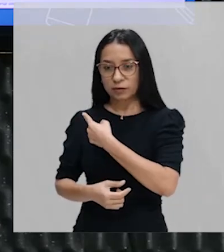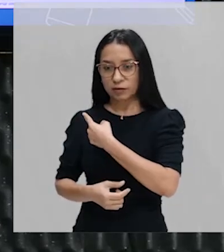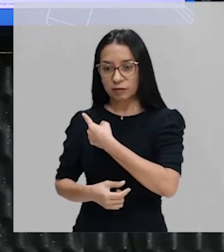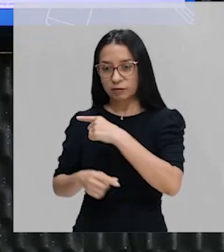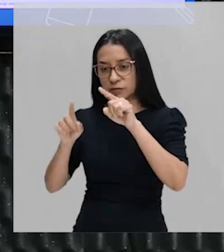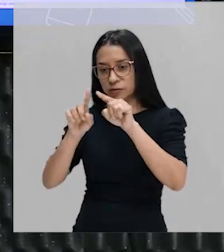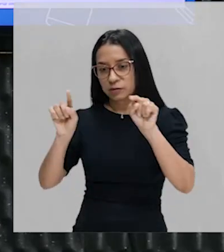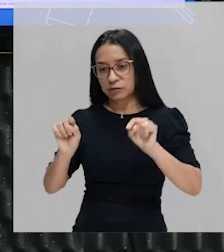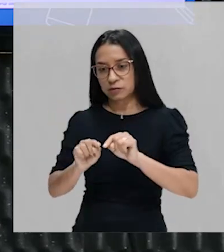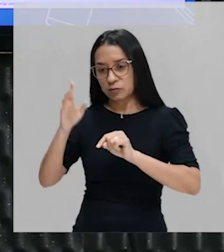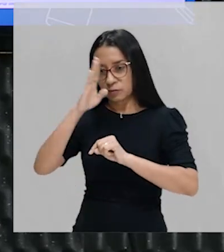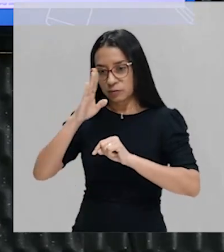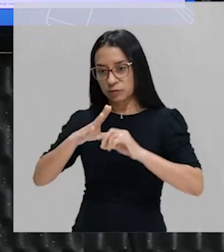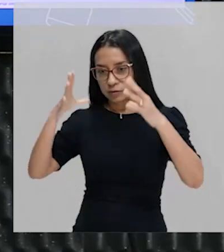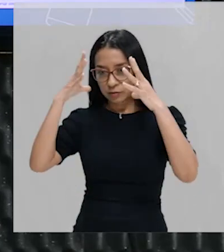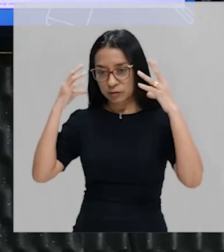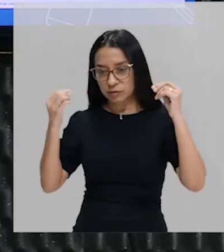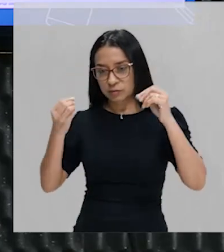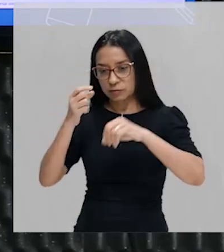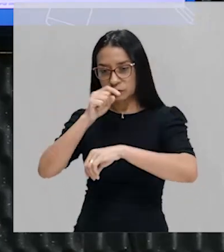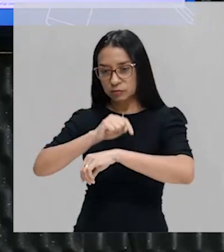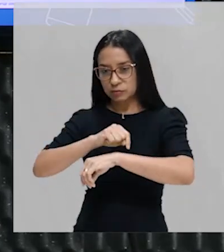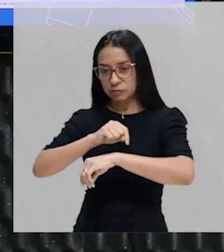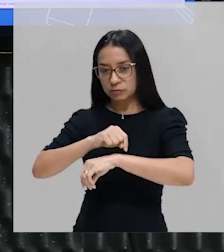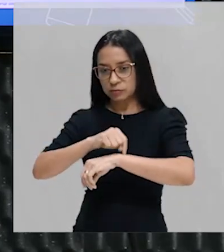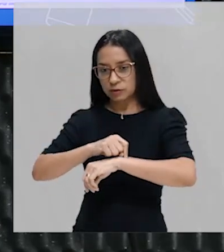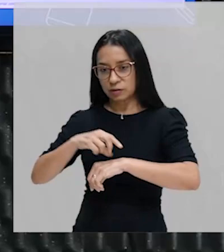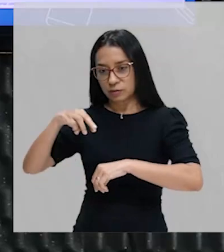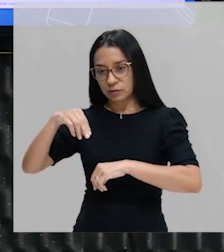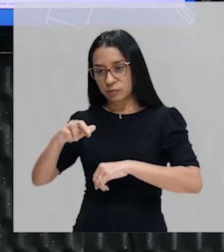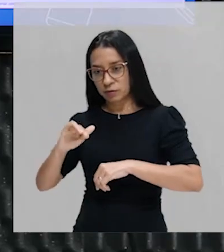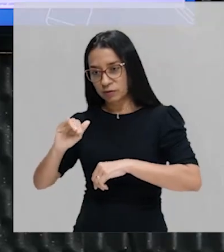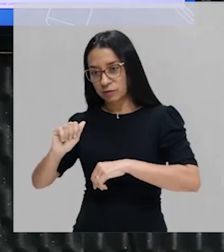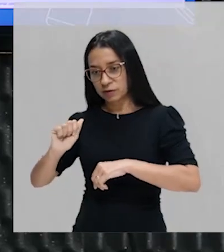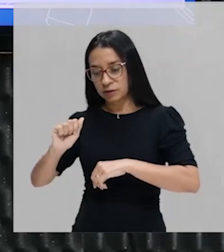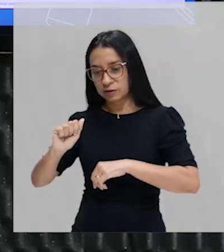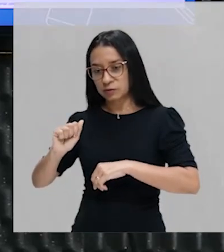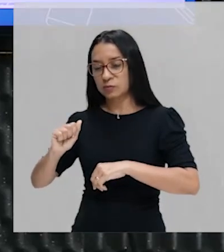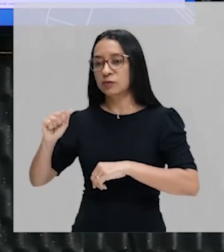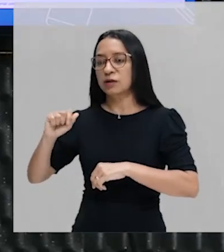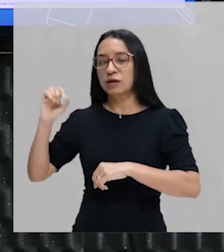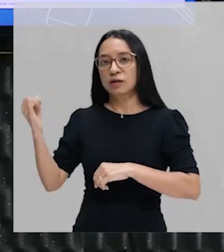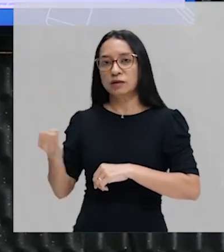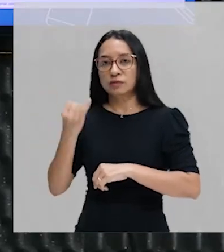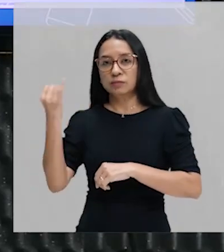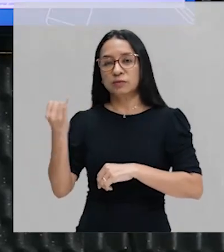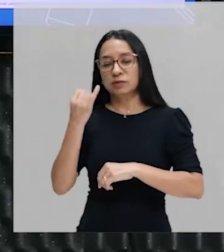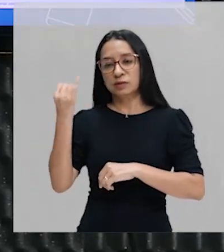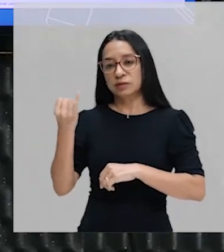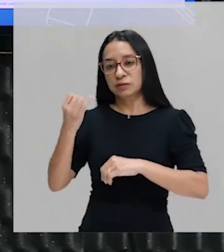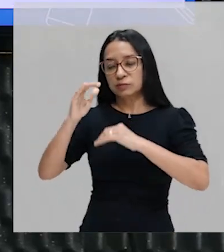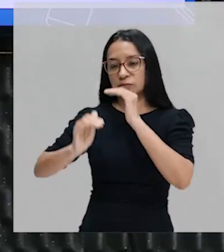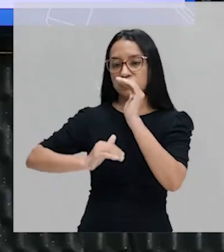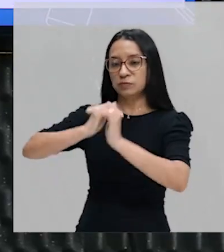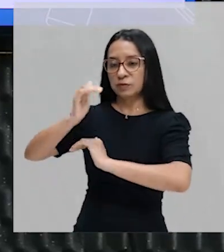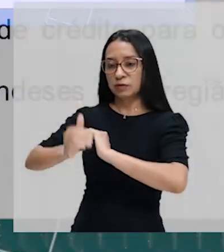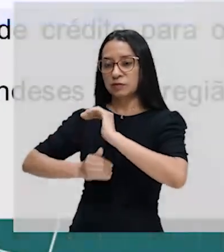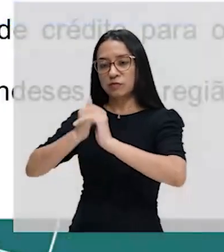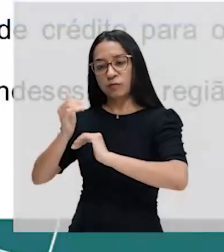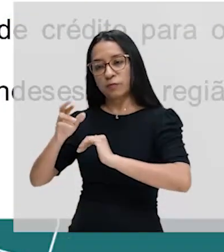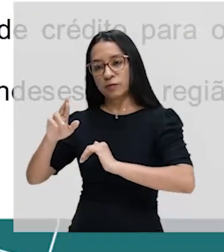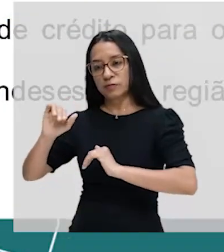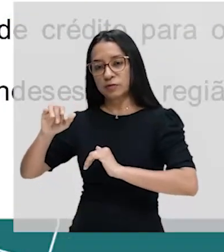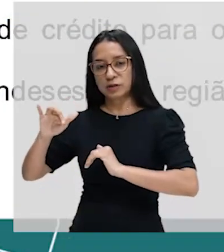quadro Brasil holandês, na época do Maurício Nassau, que foi extremamente importante para o desenvolvimento de Recife.